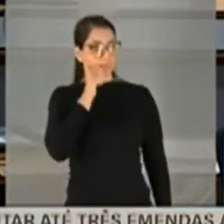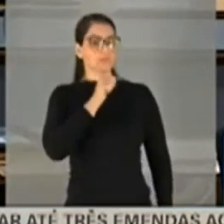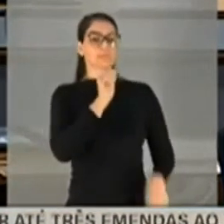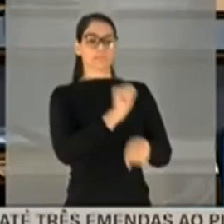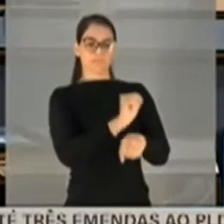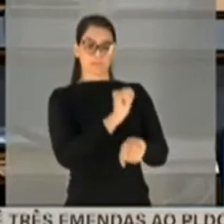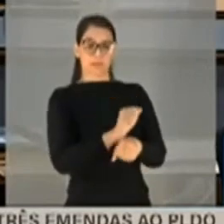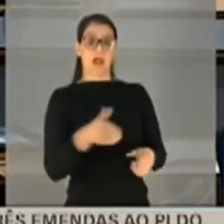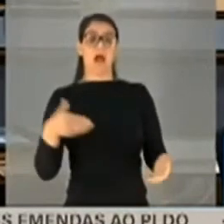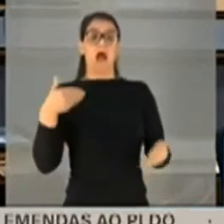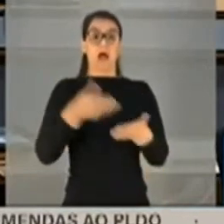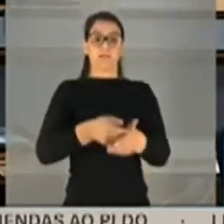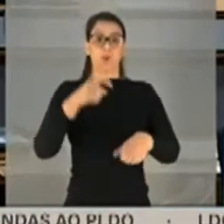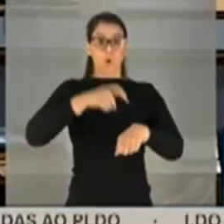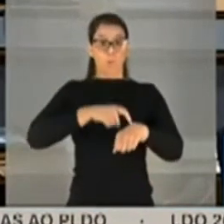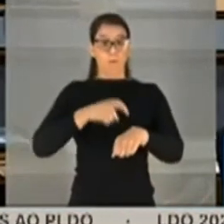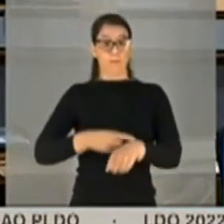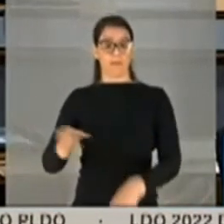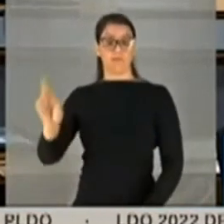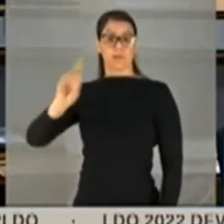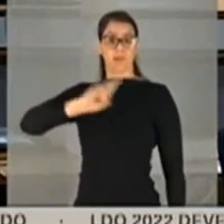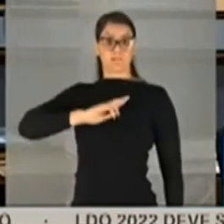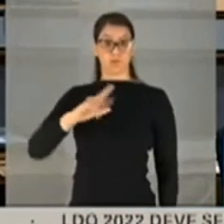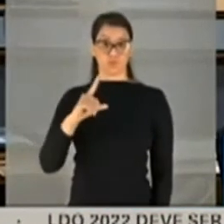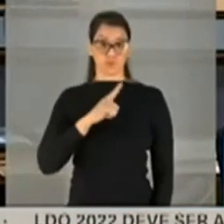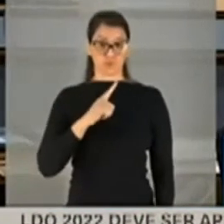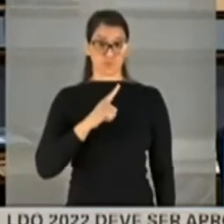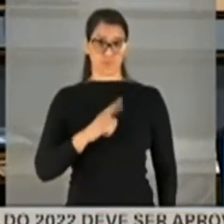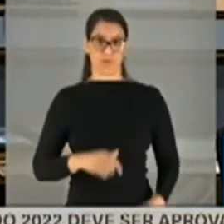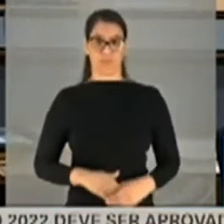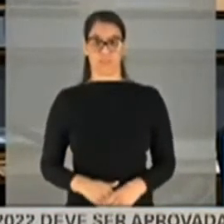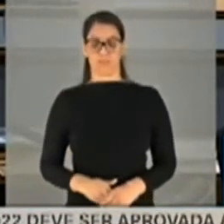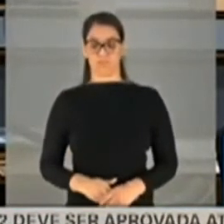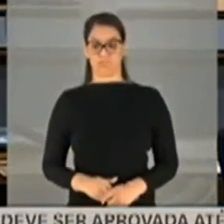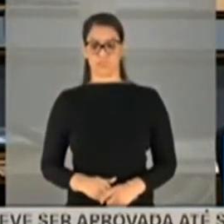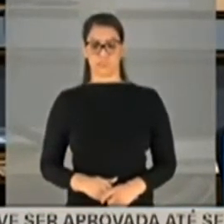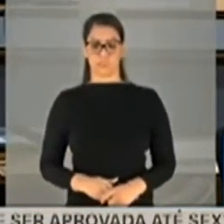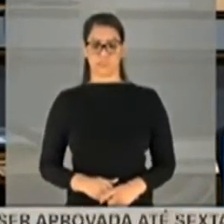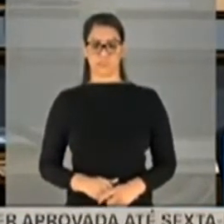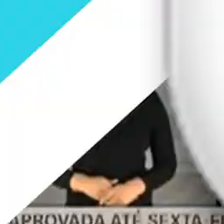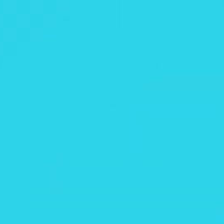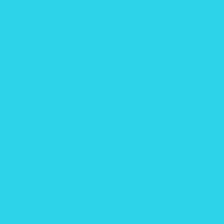que tivermos uma resposta do Supremo. A do Supremo é semelhante. Seu presidente. Não igual.